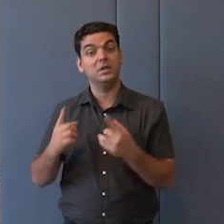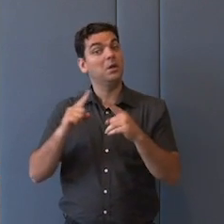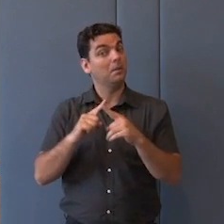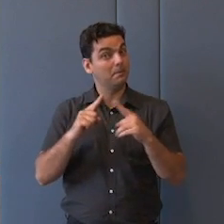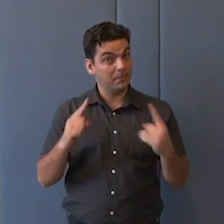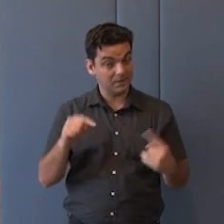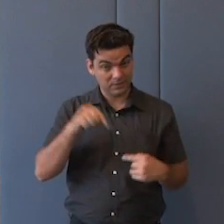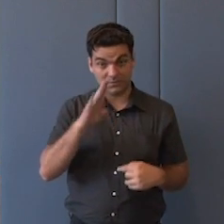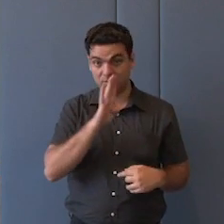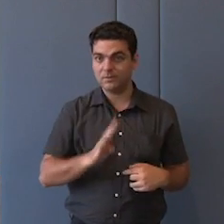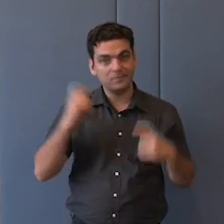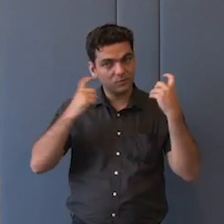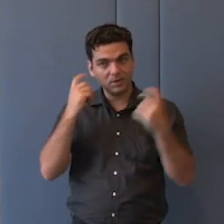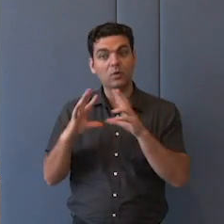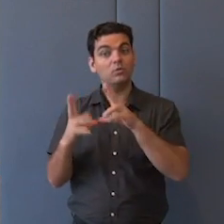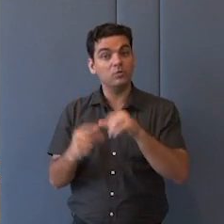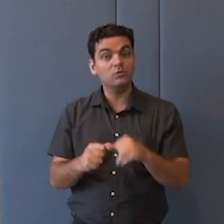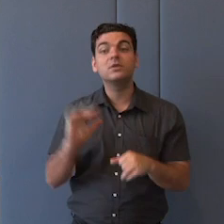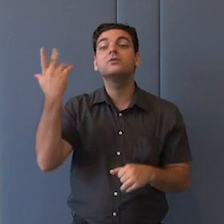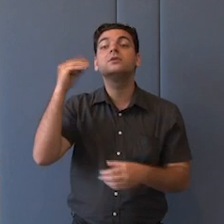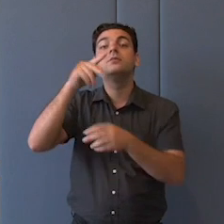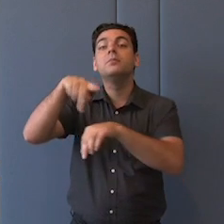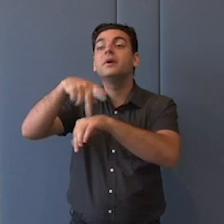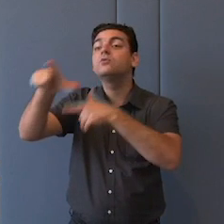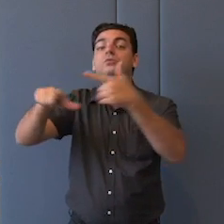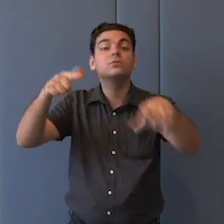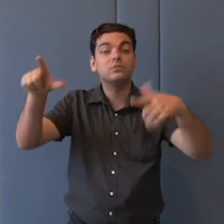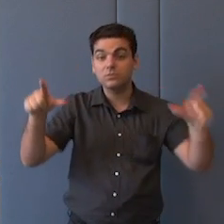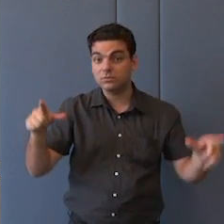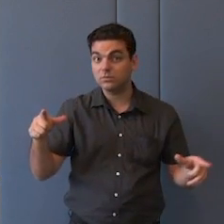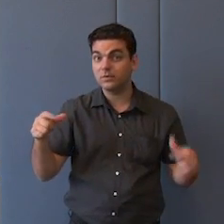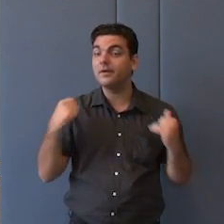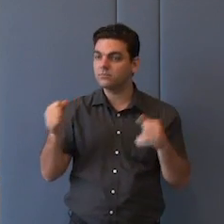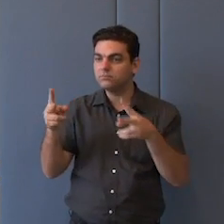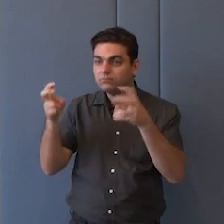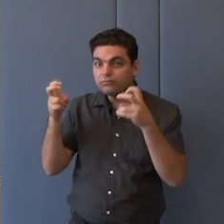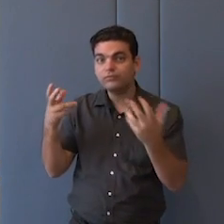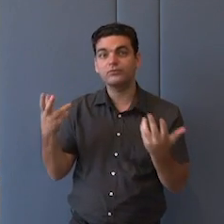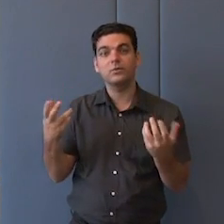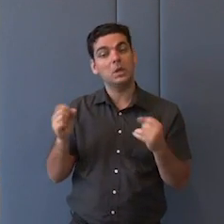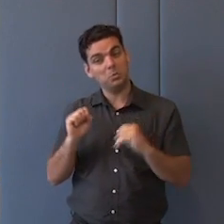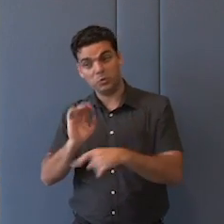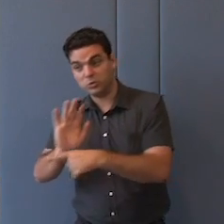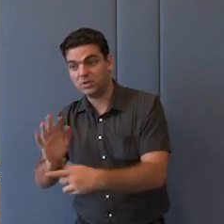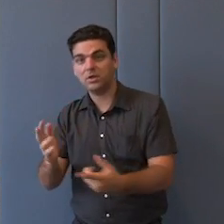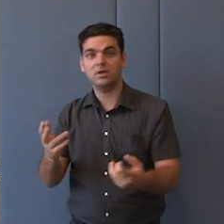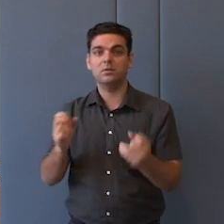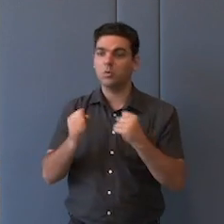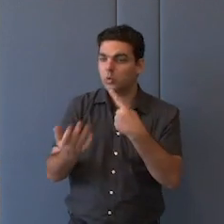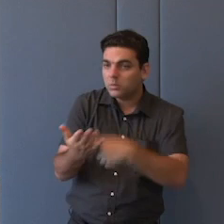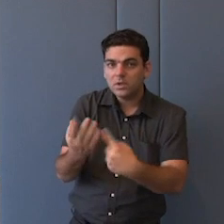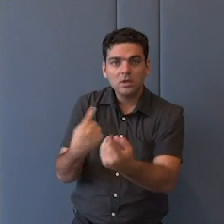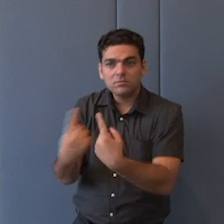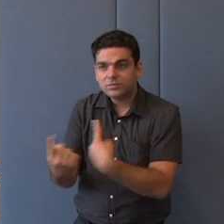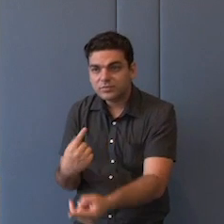certamente, e essa ambição de nós sermos um país, uma nação influente no